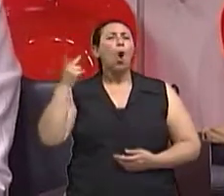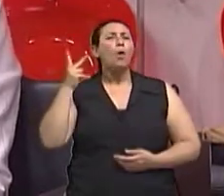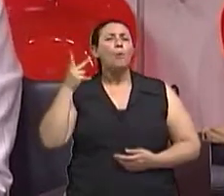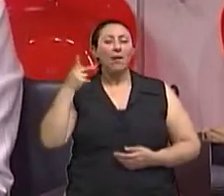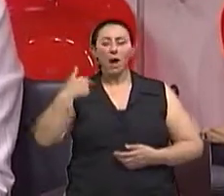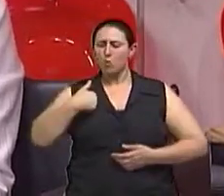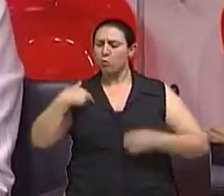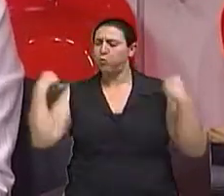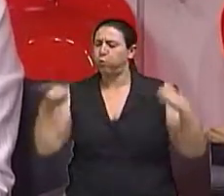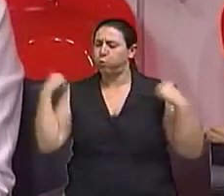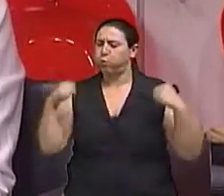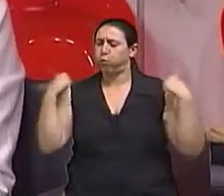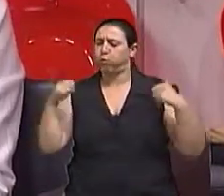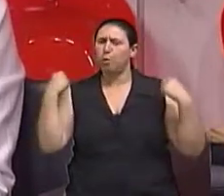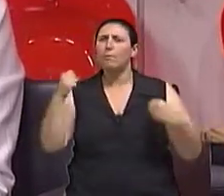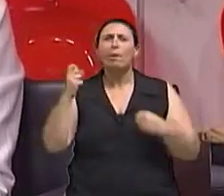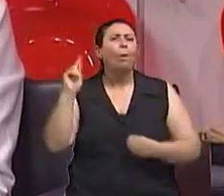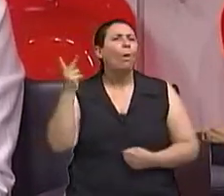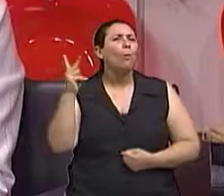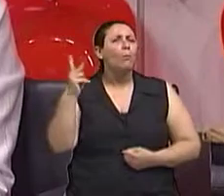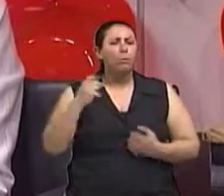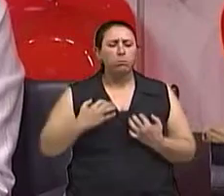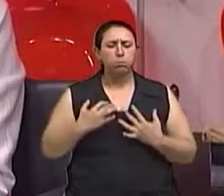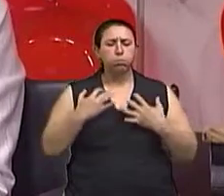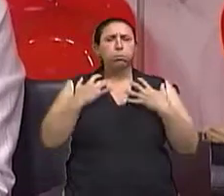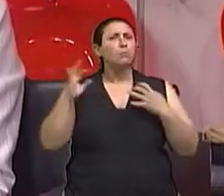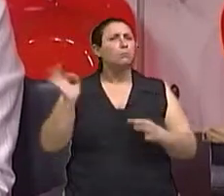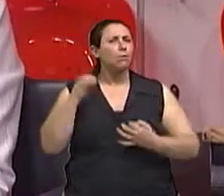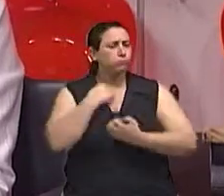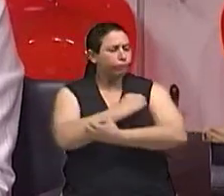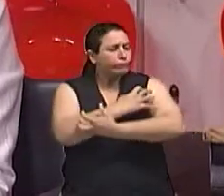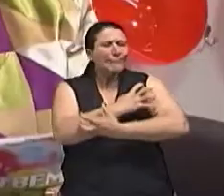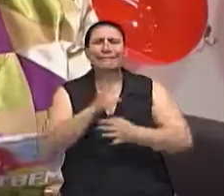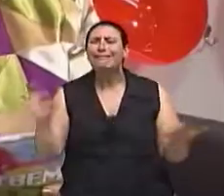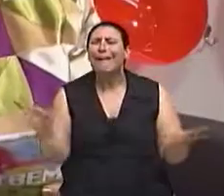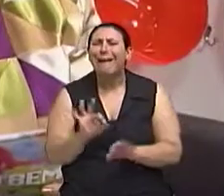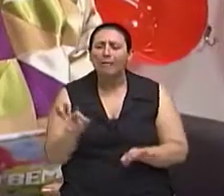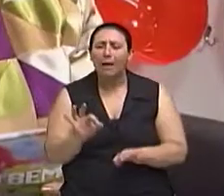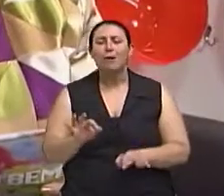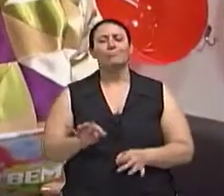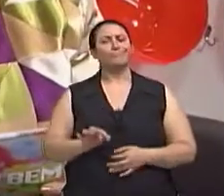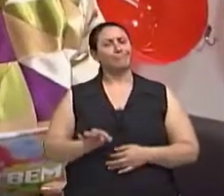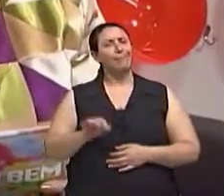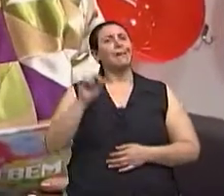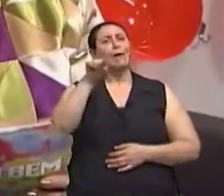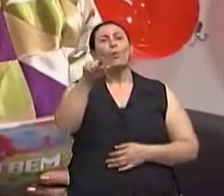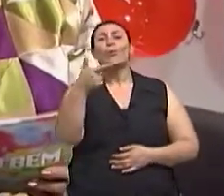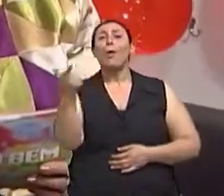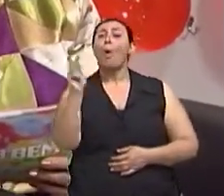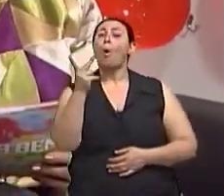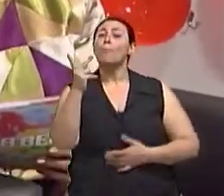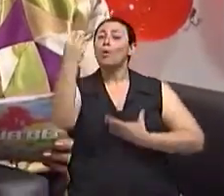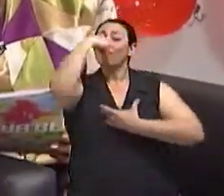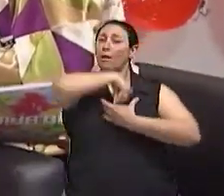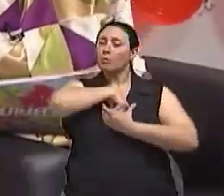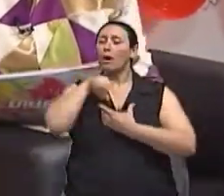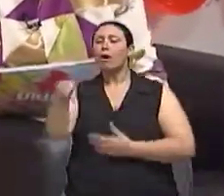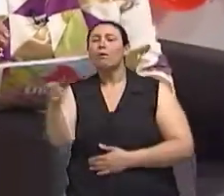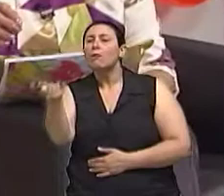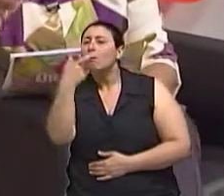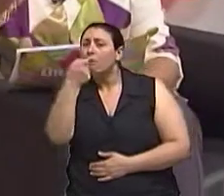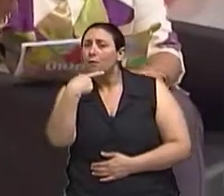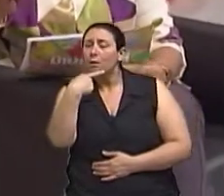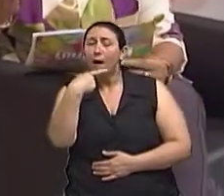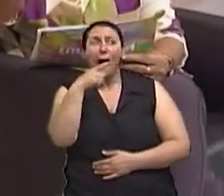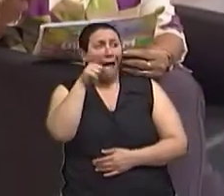é prescrito sob orientação médica. Ou seja, ele é uma medicação. É uma medicação.